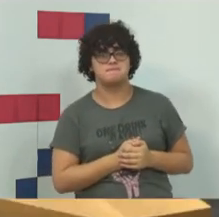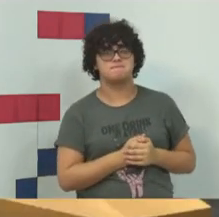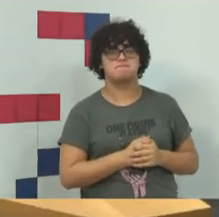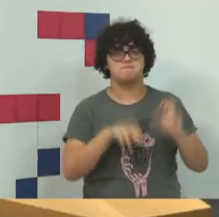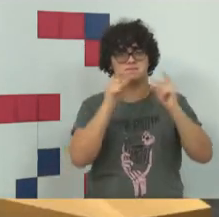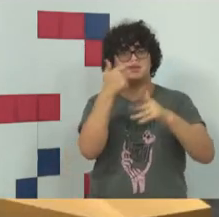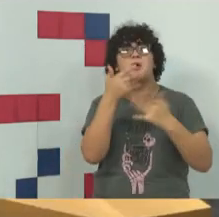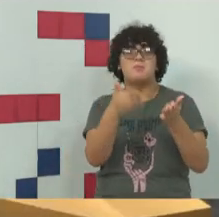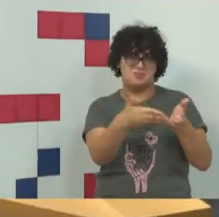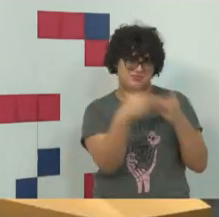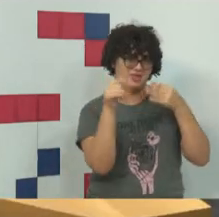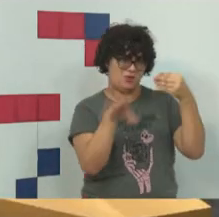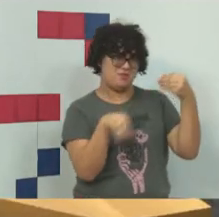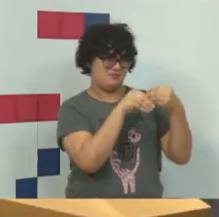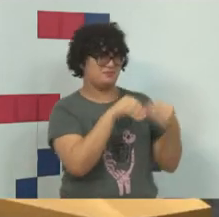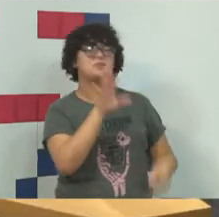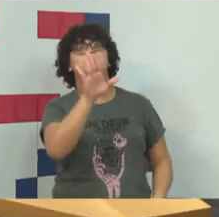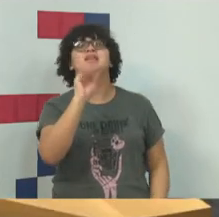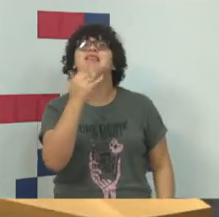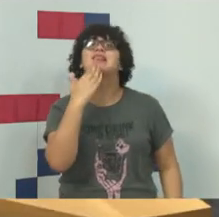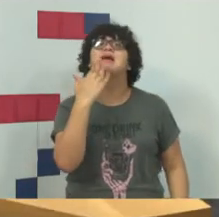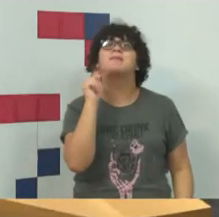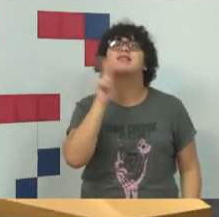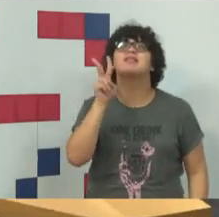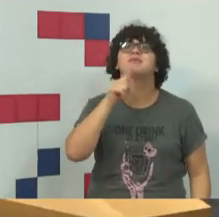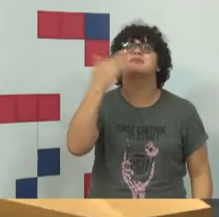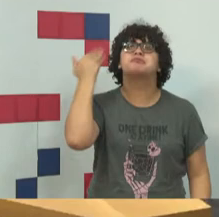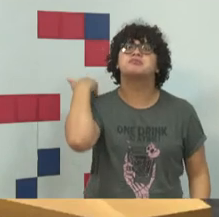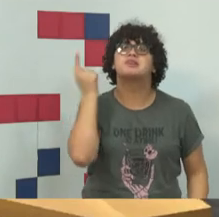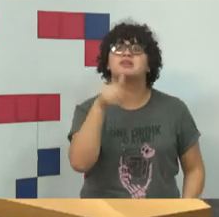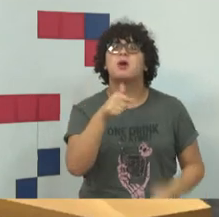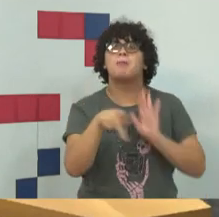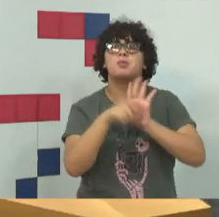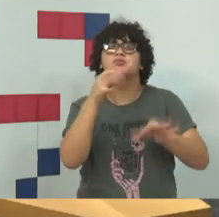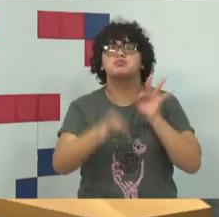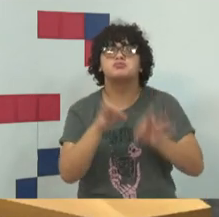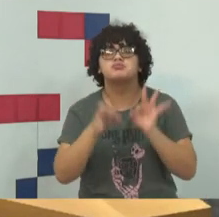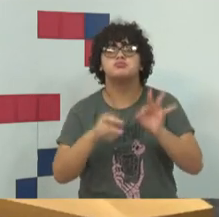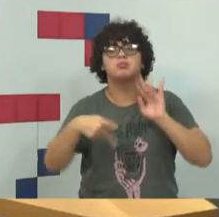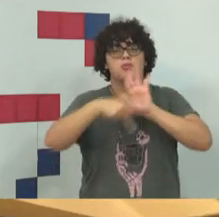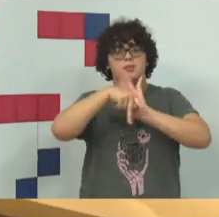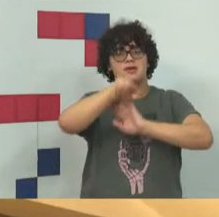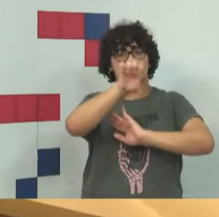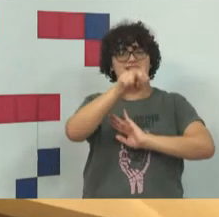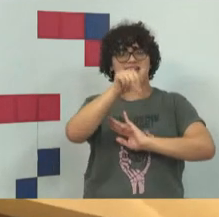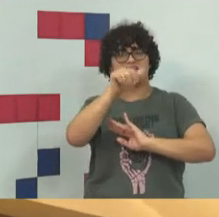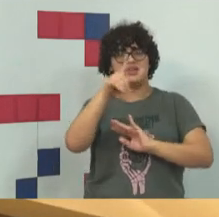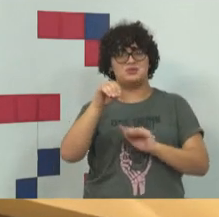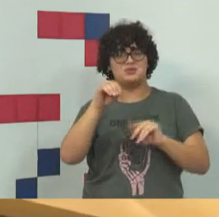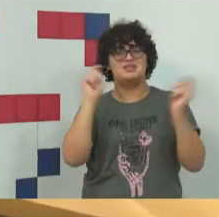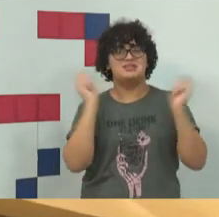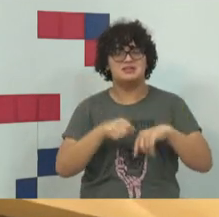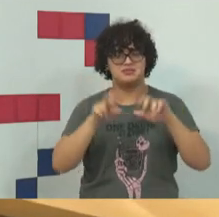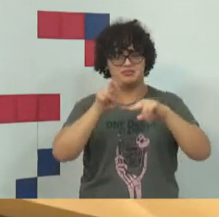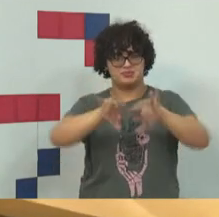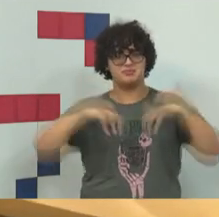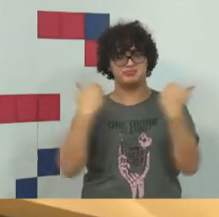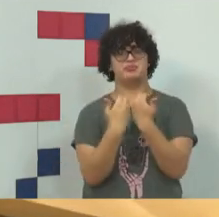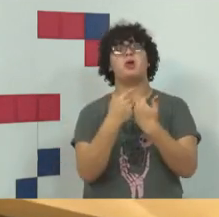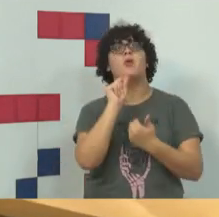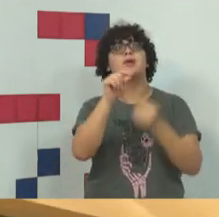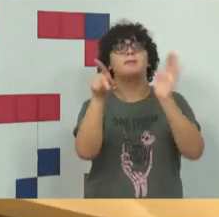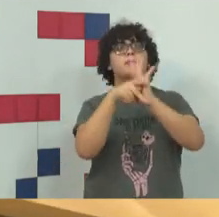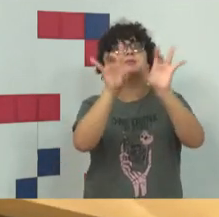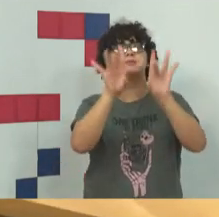complementar? Por favor. Foi a tentativa daquela comissão de juristas do Senado, que criava um capítulo autônomo na parte especial,